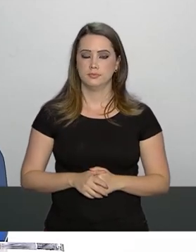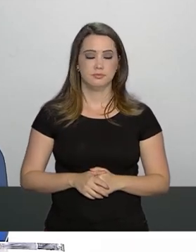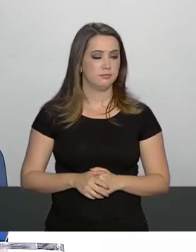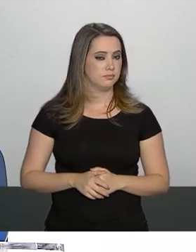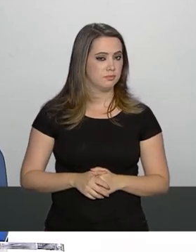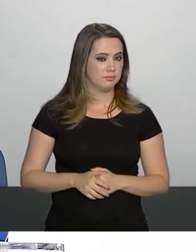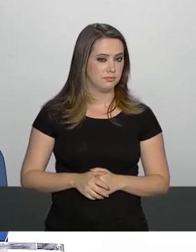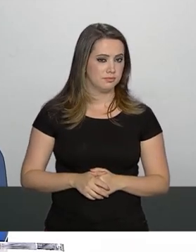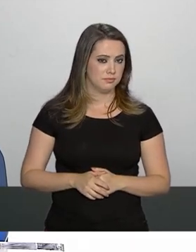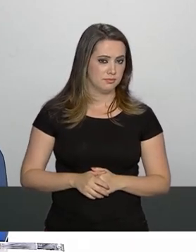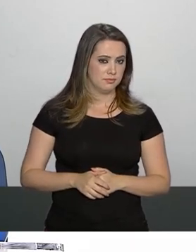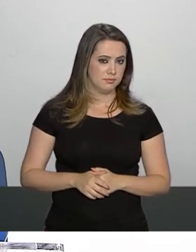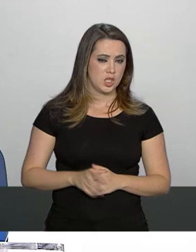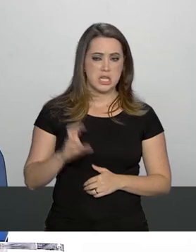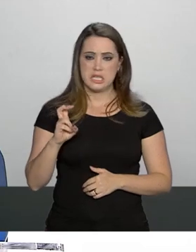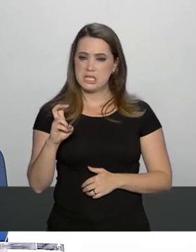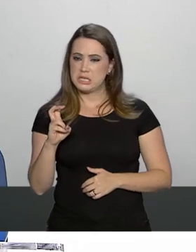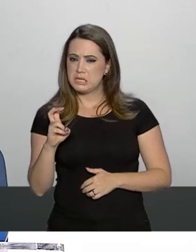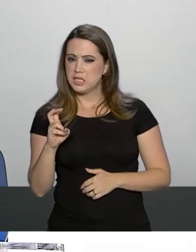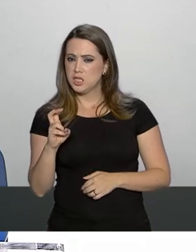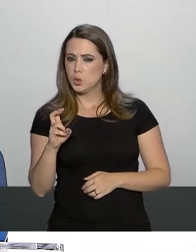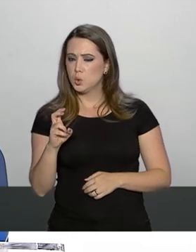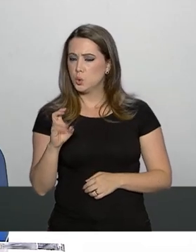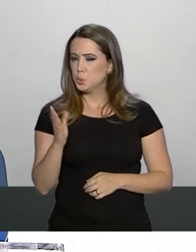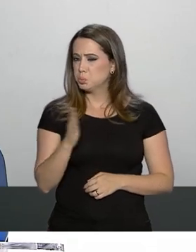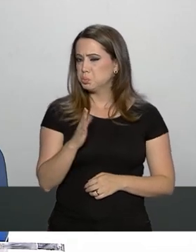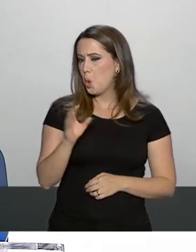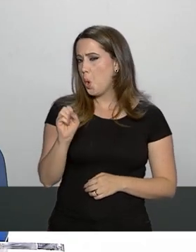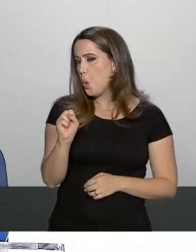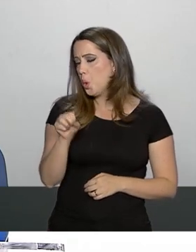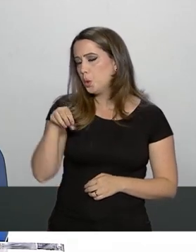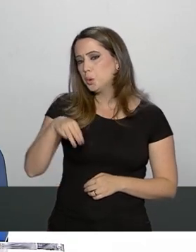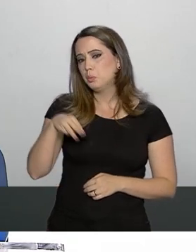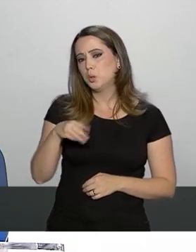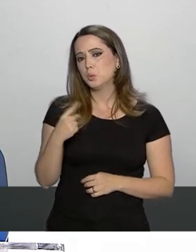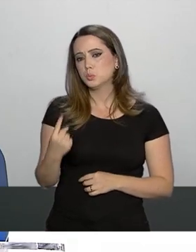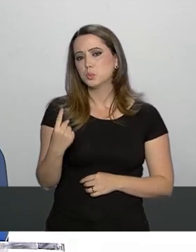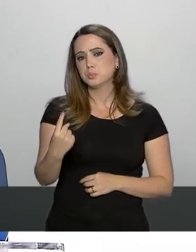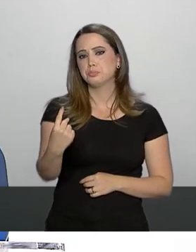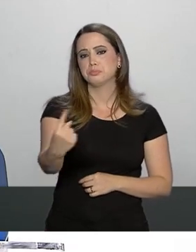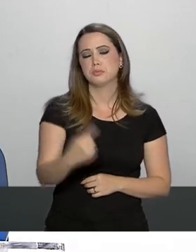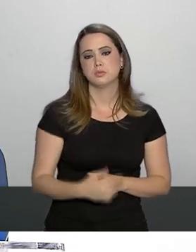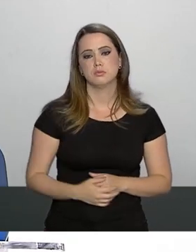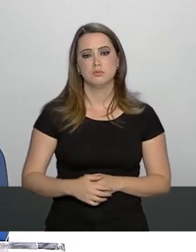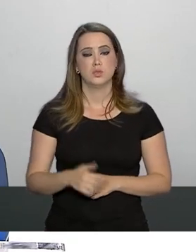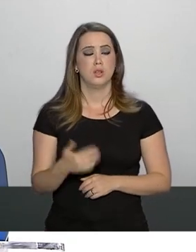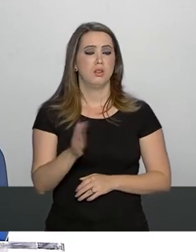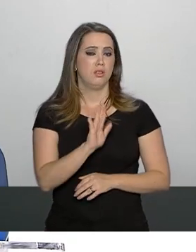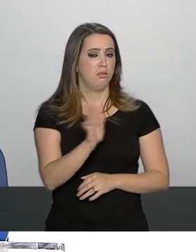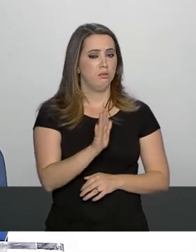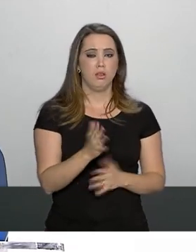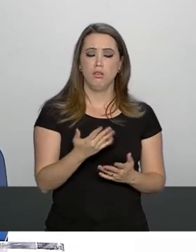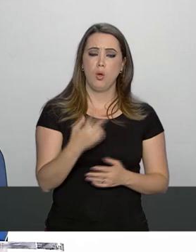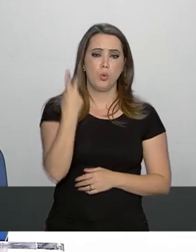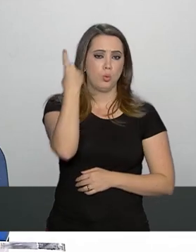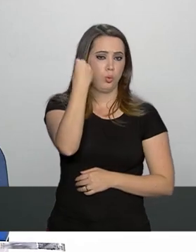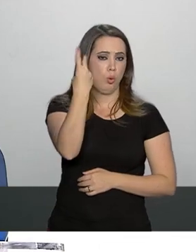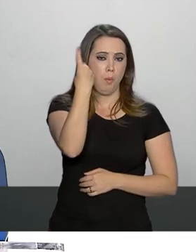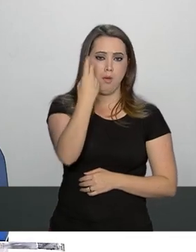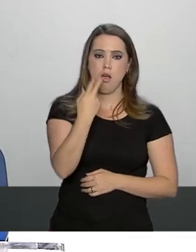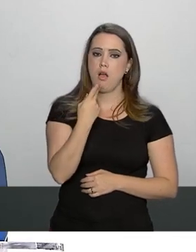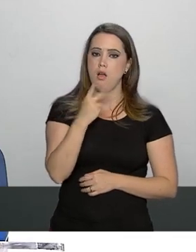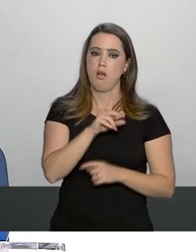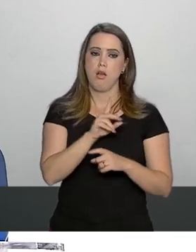Uns 5, 8 minutos cada uma delas. Essa caminhada se deu uma dura? Não, normal. O reportou, normal.